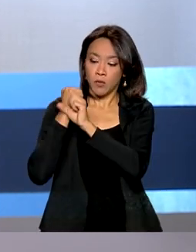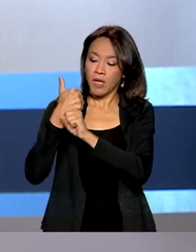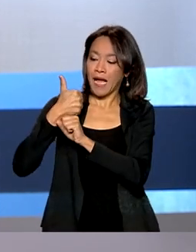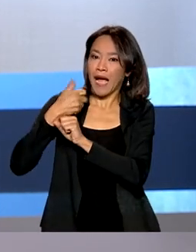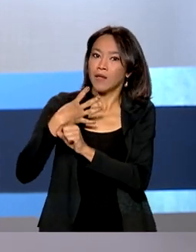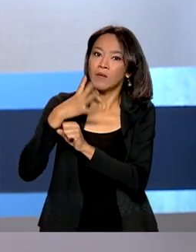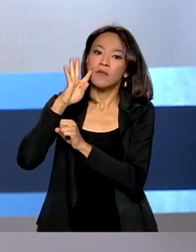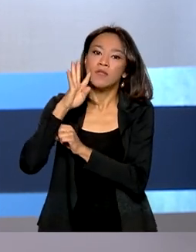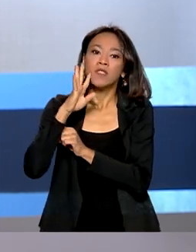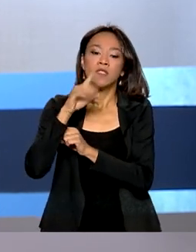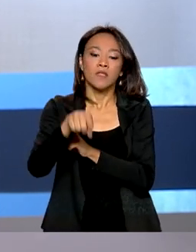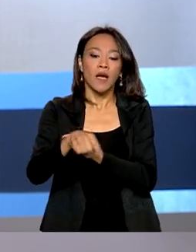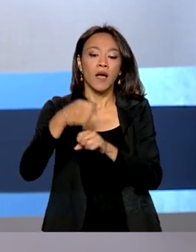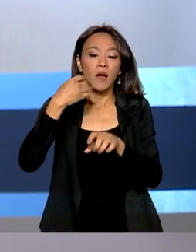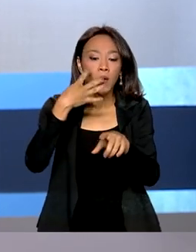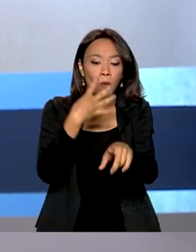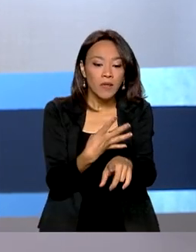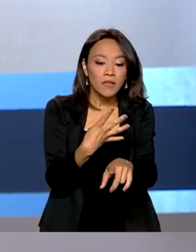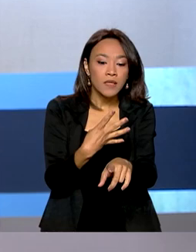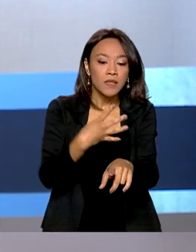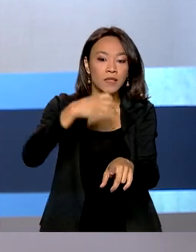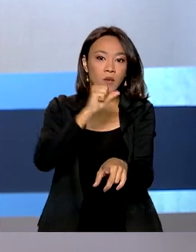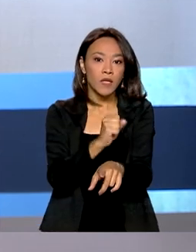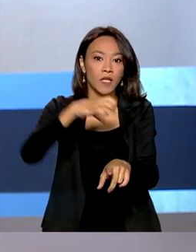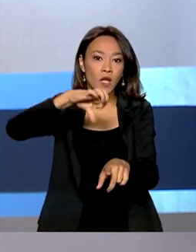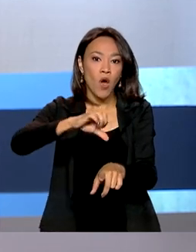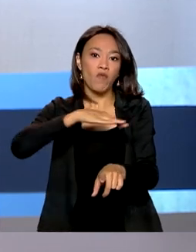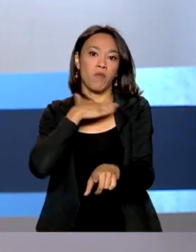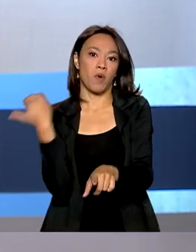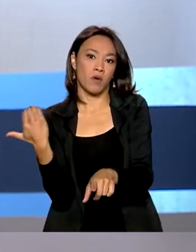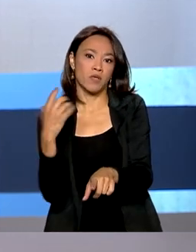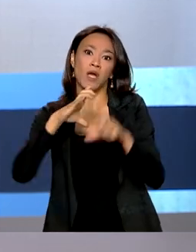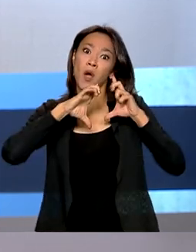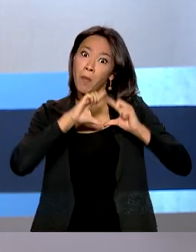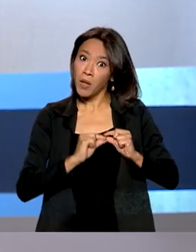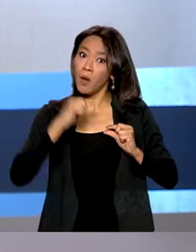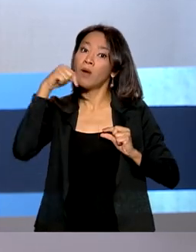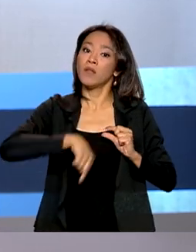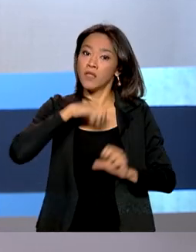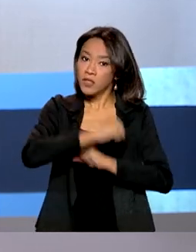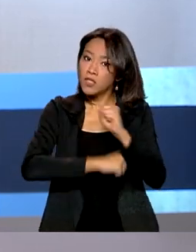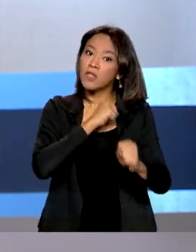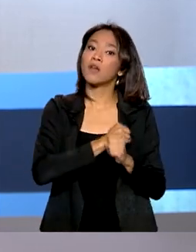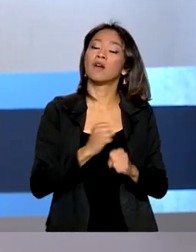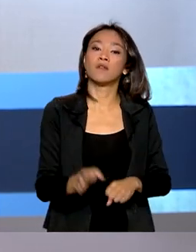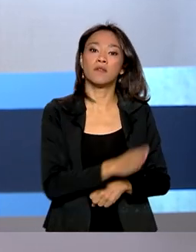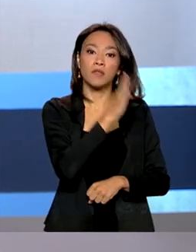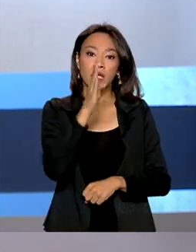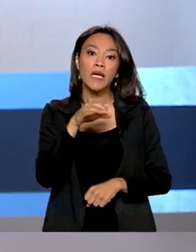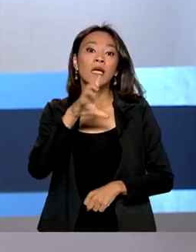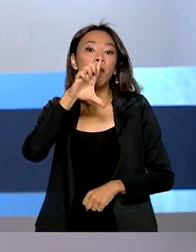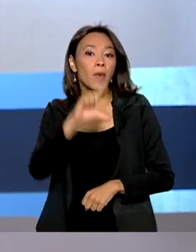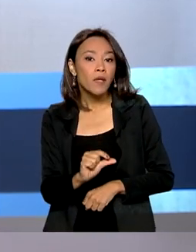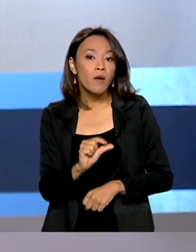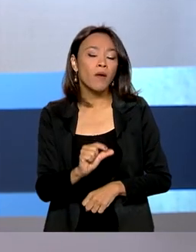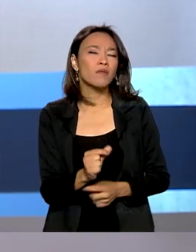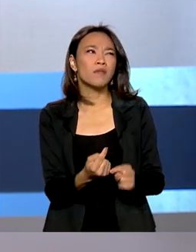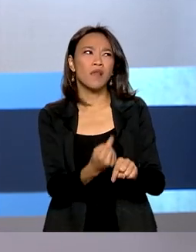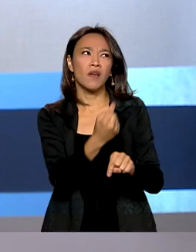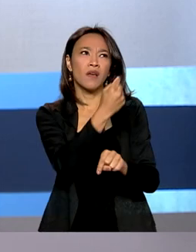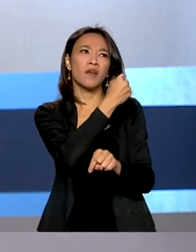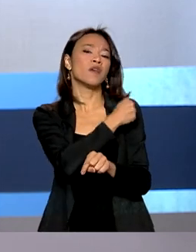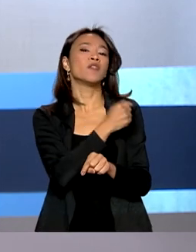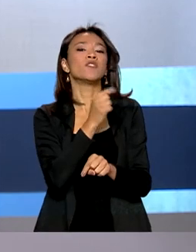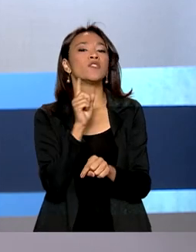diária está em 489 mortes. Além de ser o menor deste ano, o índice é também o menor registrado desde